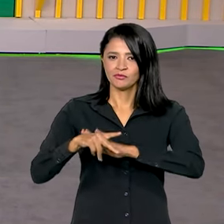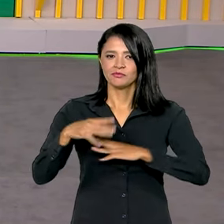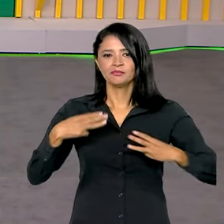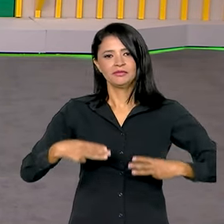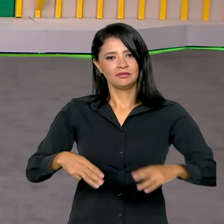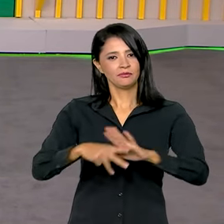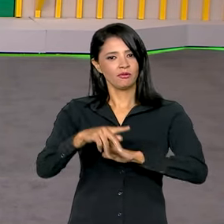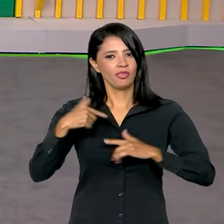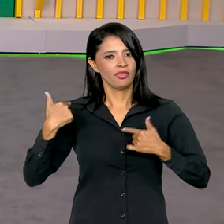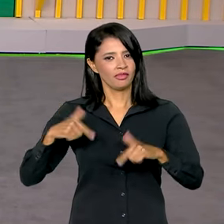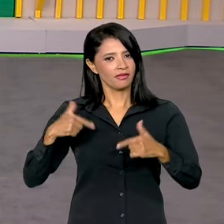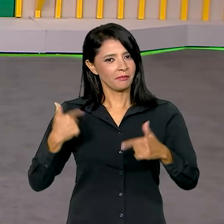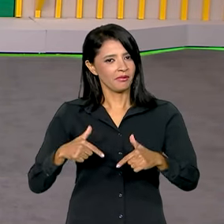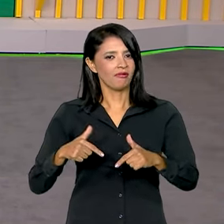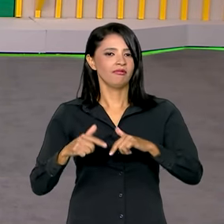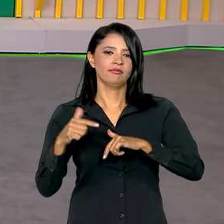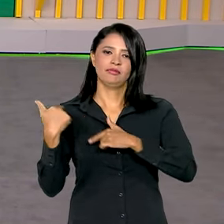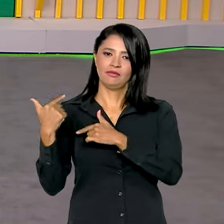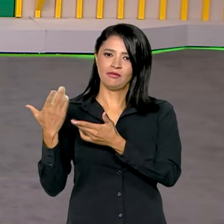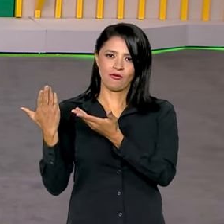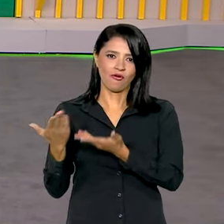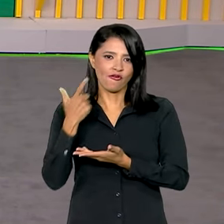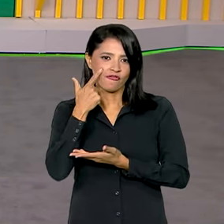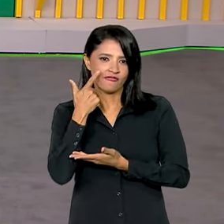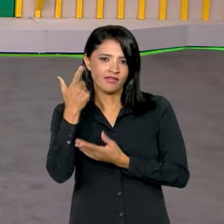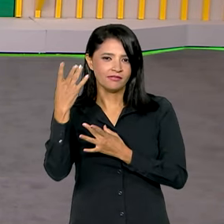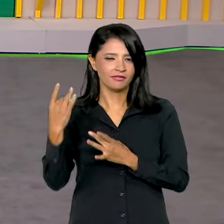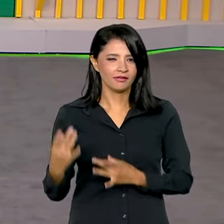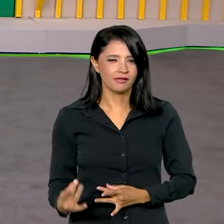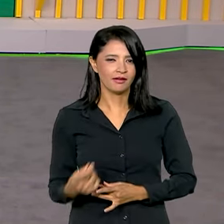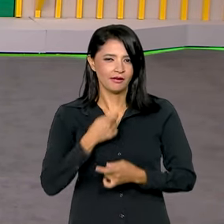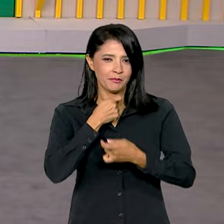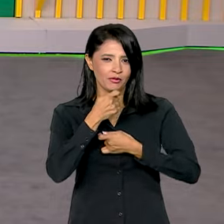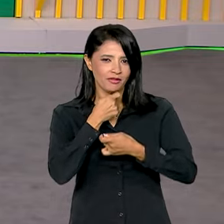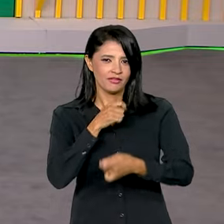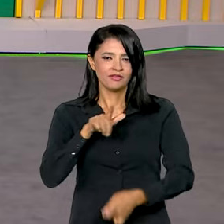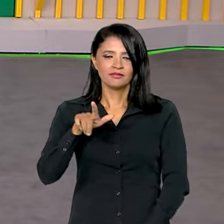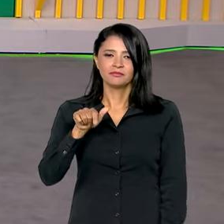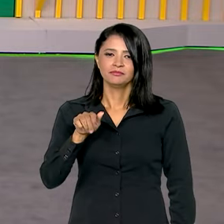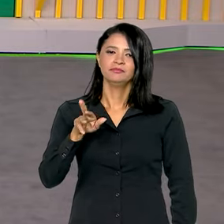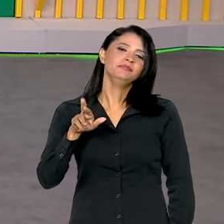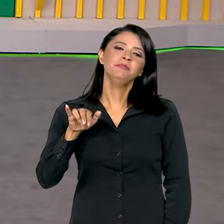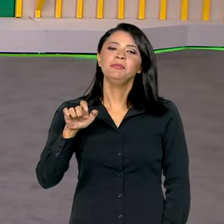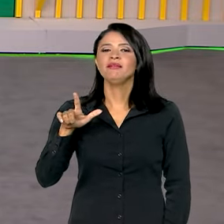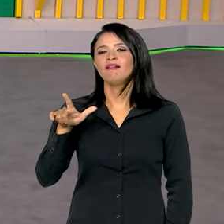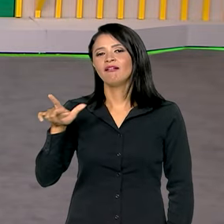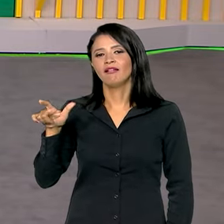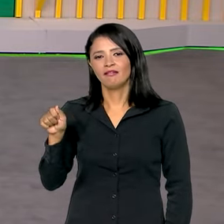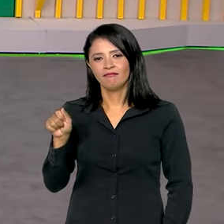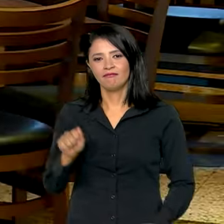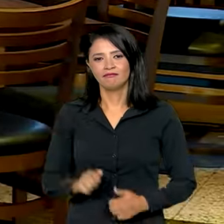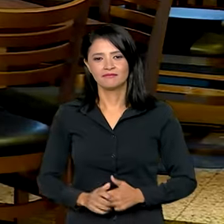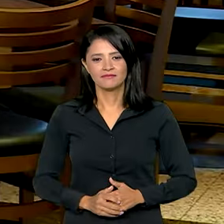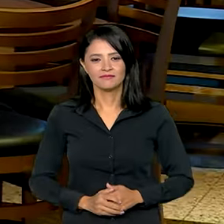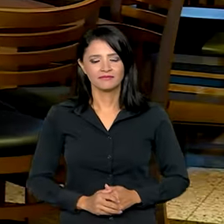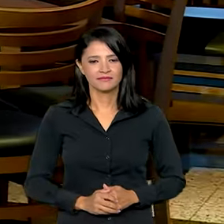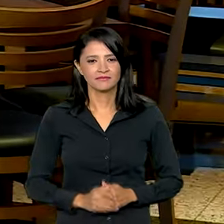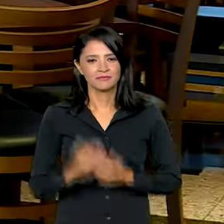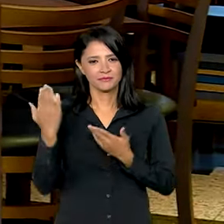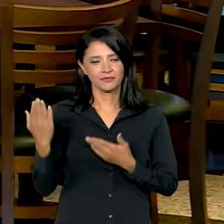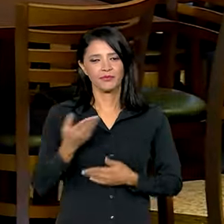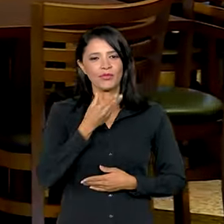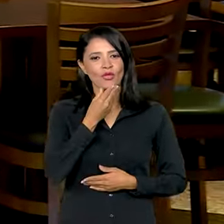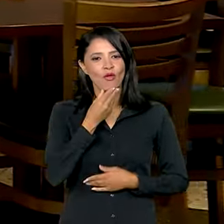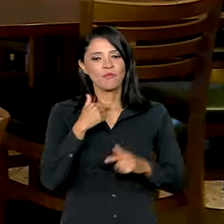Ministério do Trabalho e Emprego. Vamos ver mais detalhes na reportagem da Gabriela Noronha. O Marcos